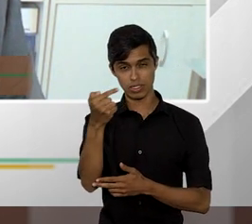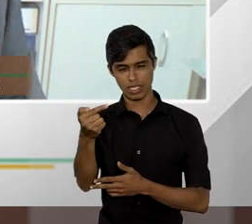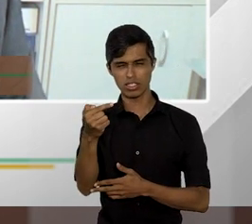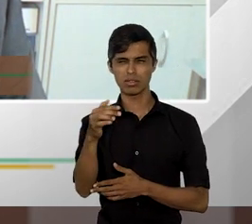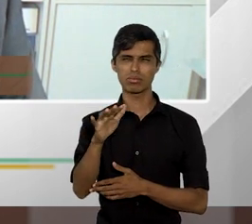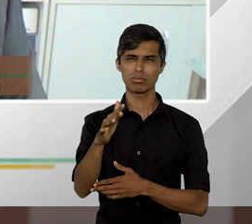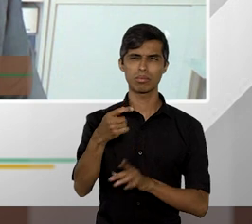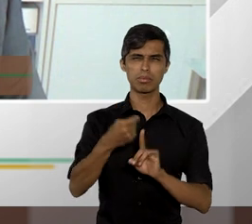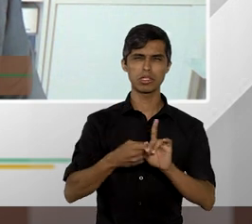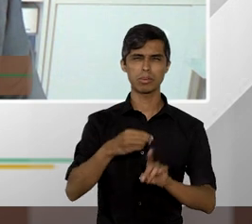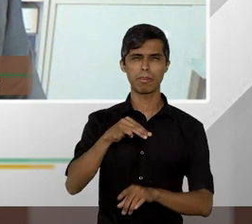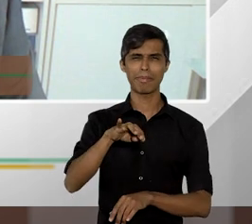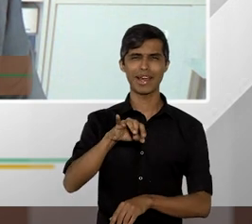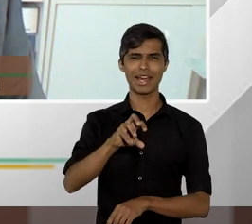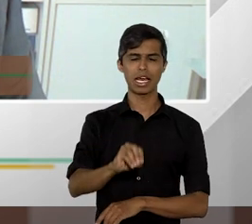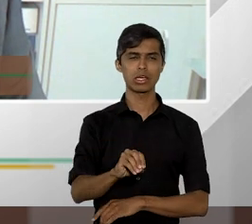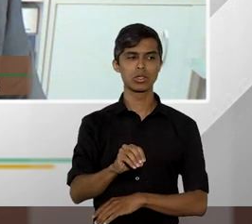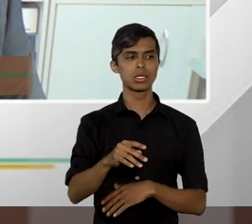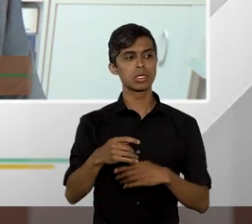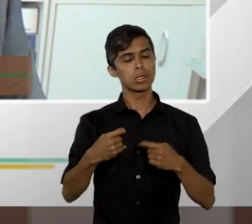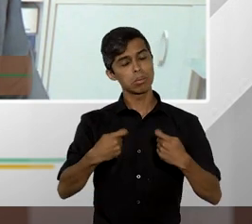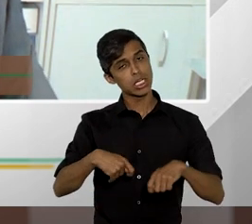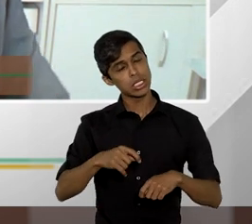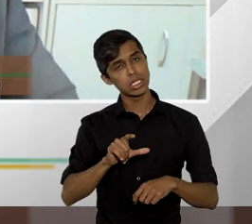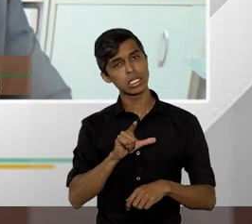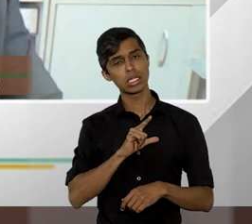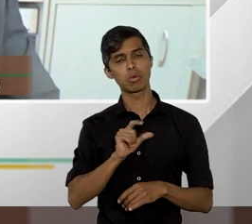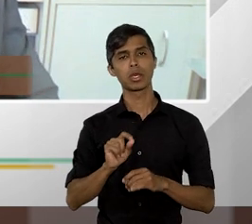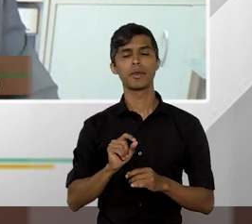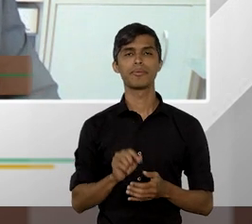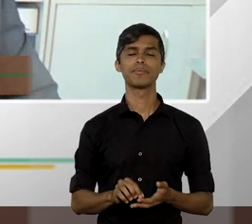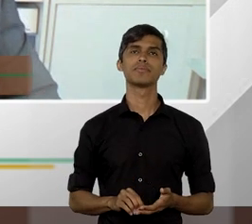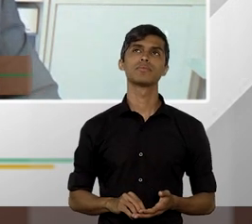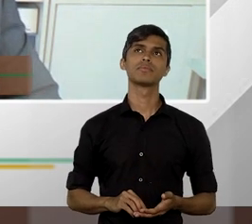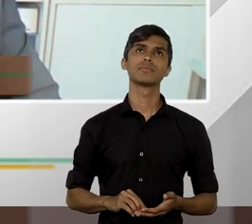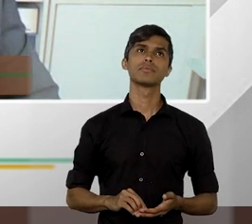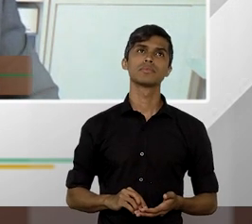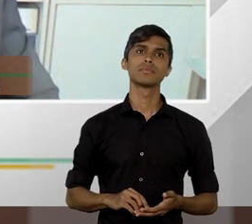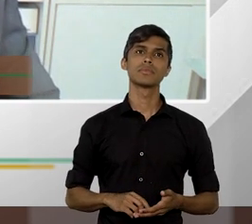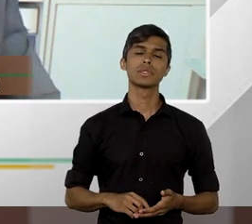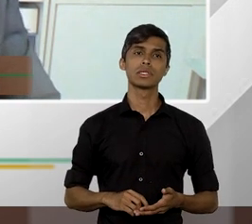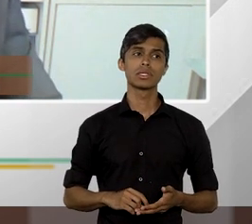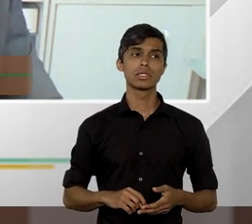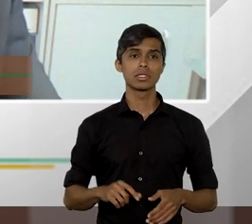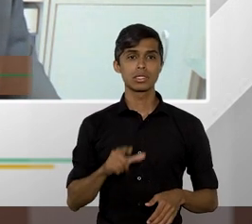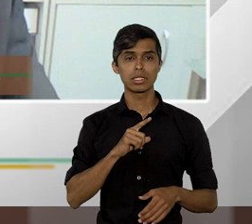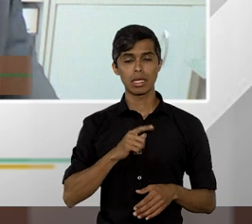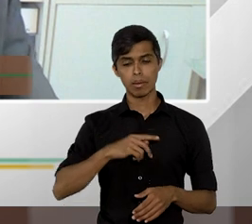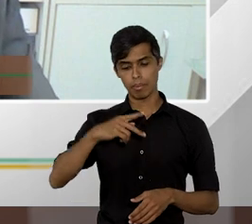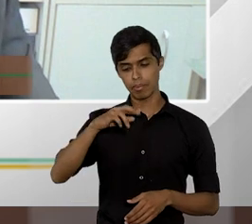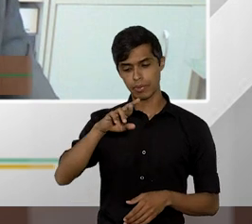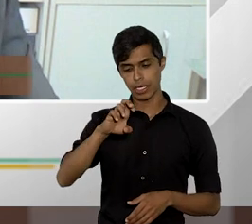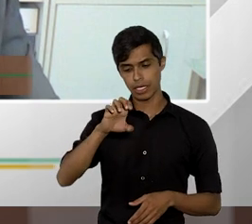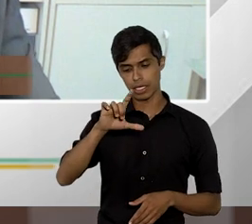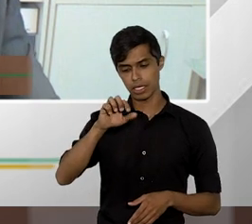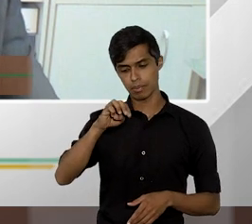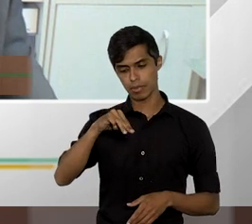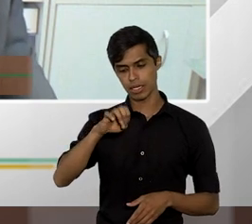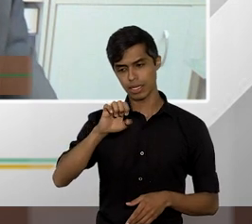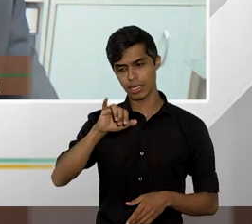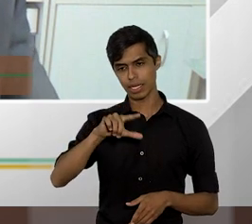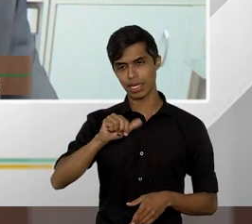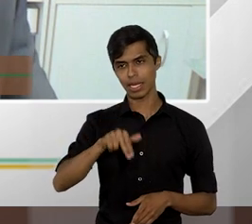seria necessária a preliminar de repercussão geral